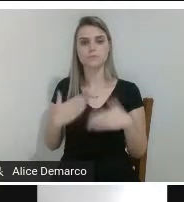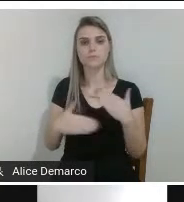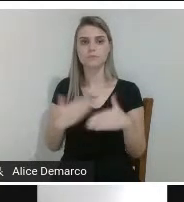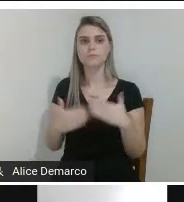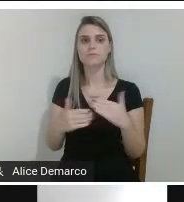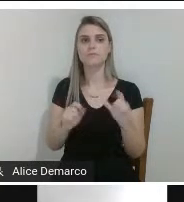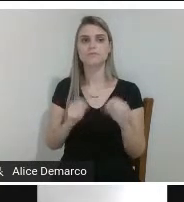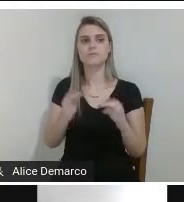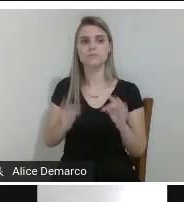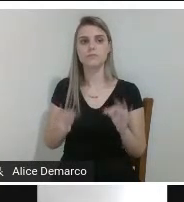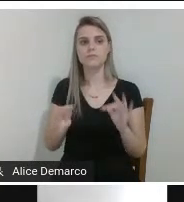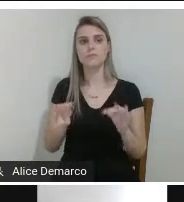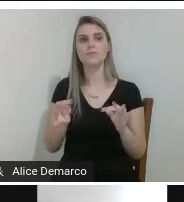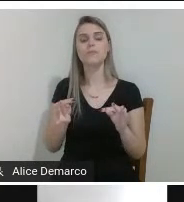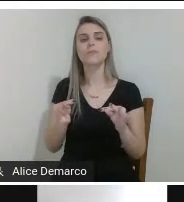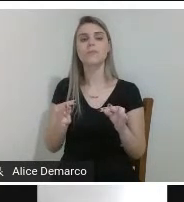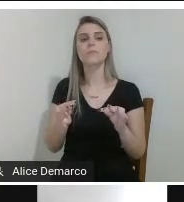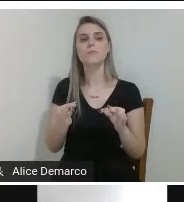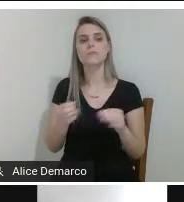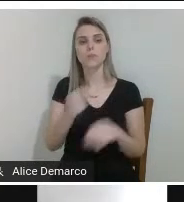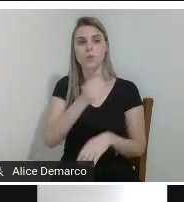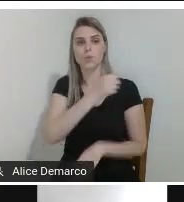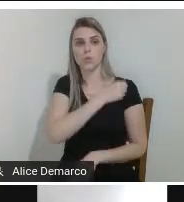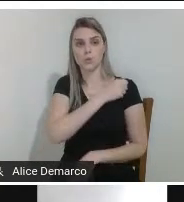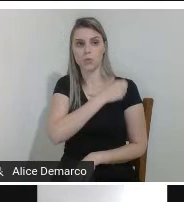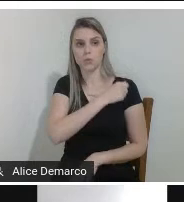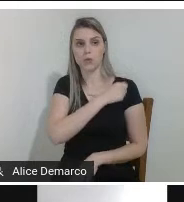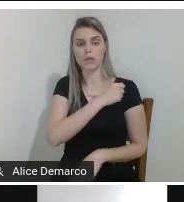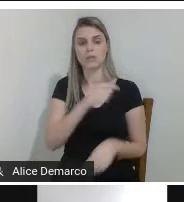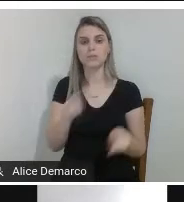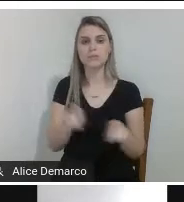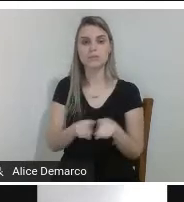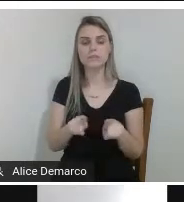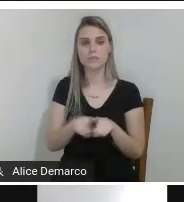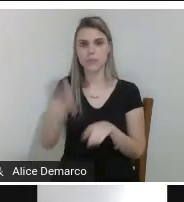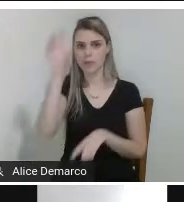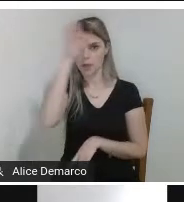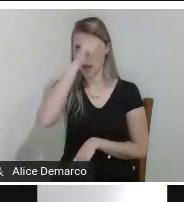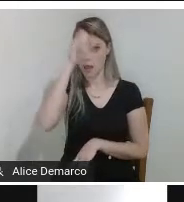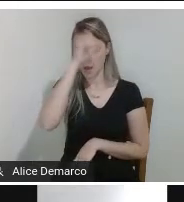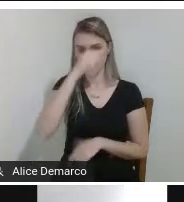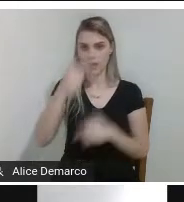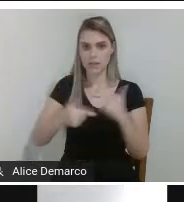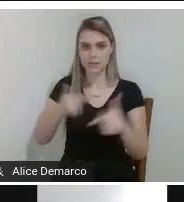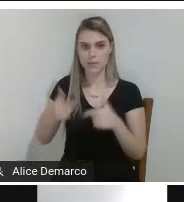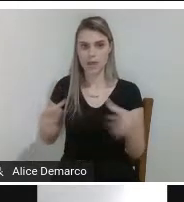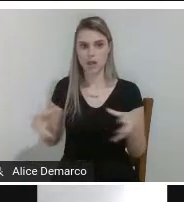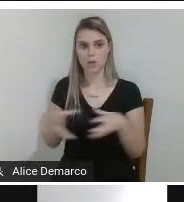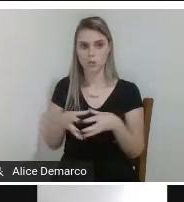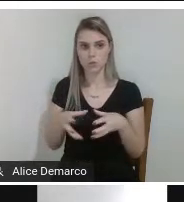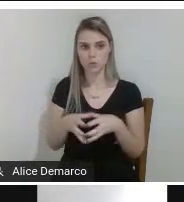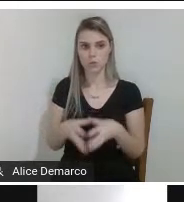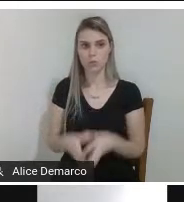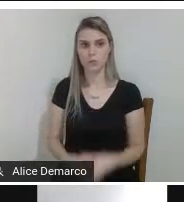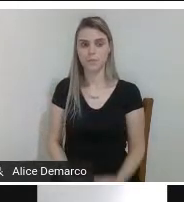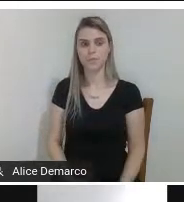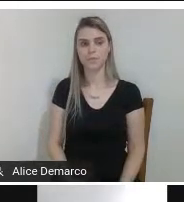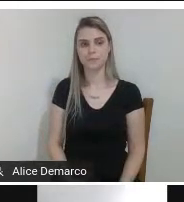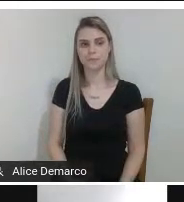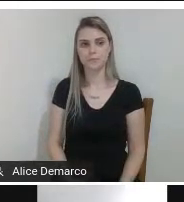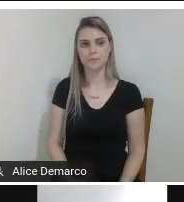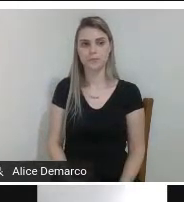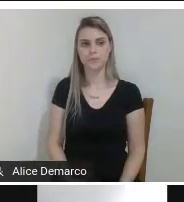técnico por parte dos alunos além de aprender a trabalhar em grupo então a